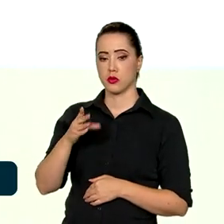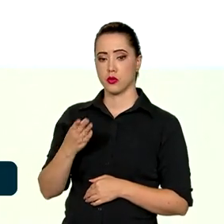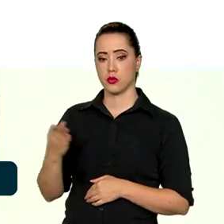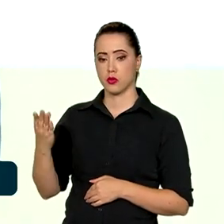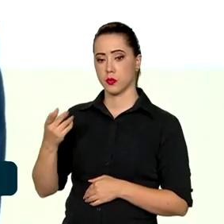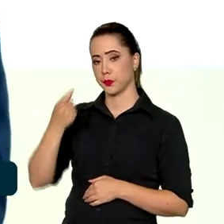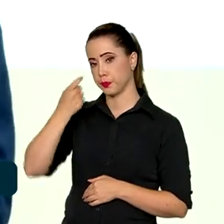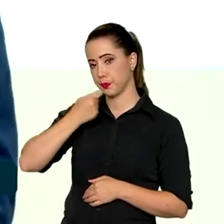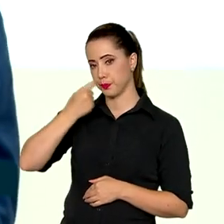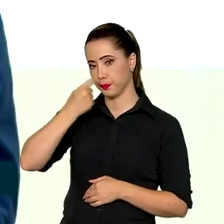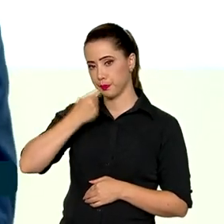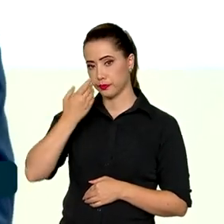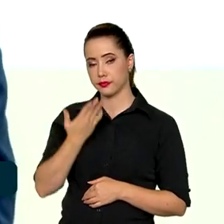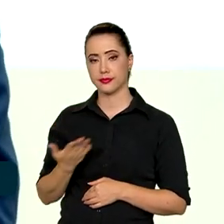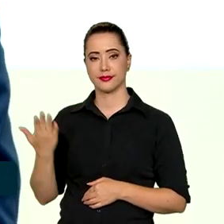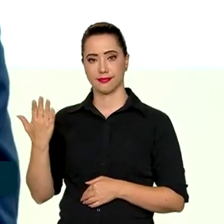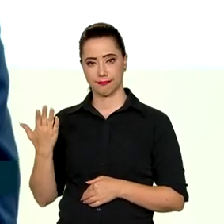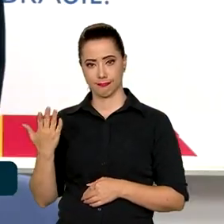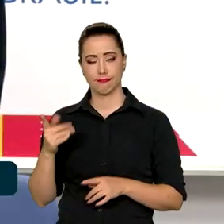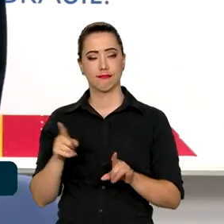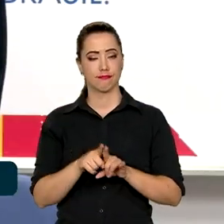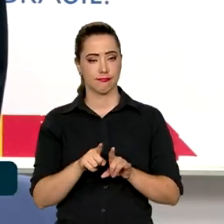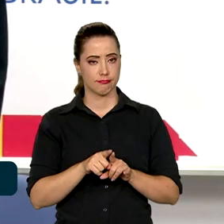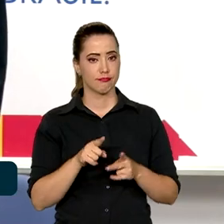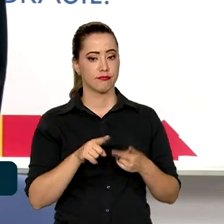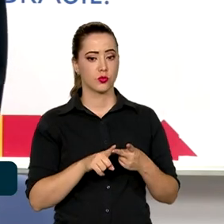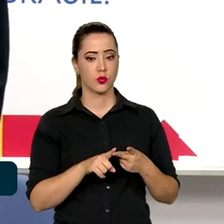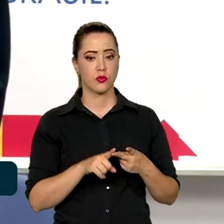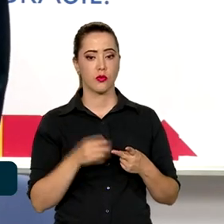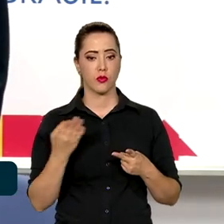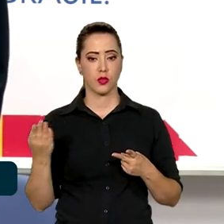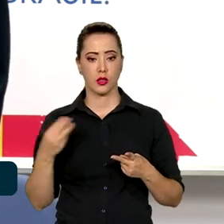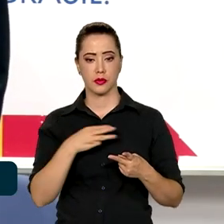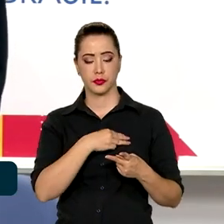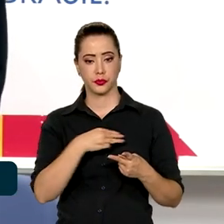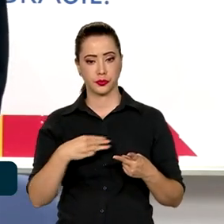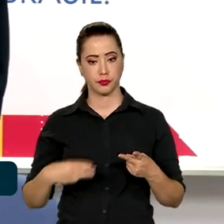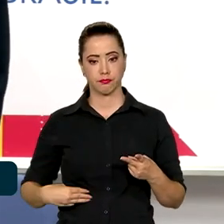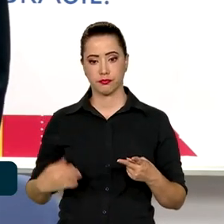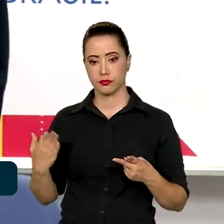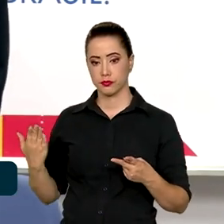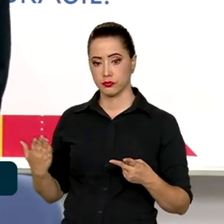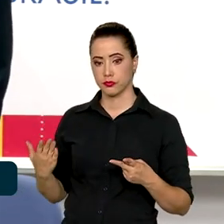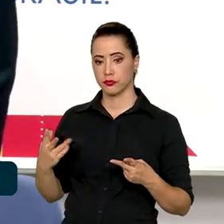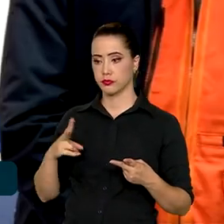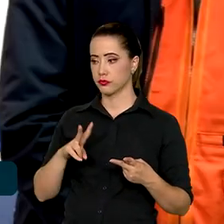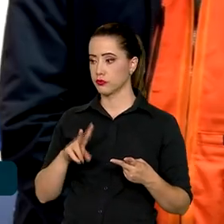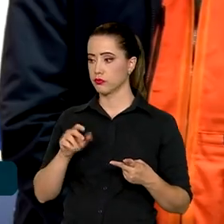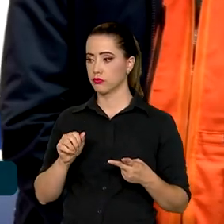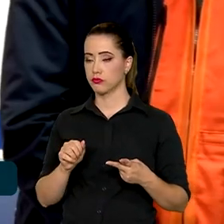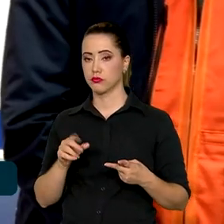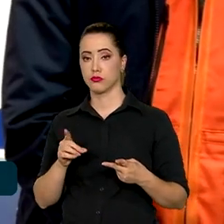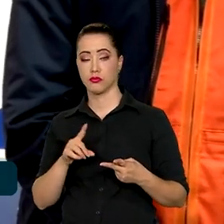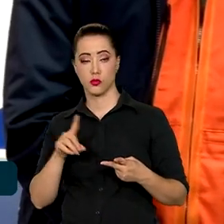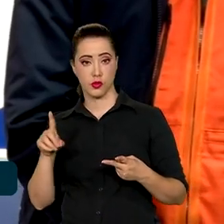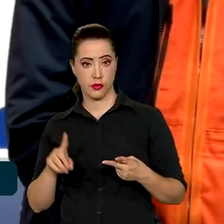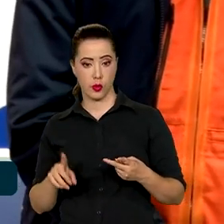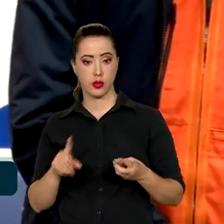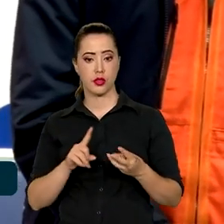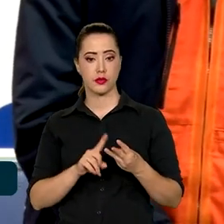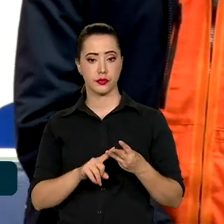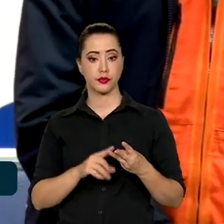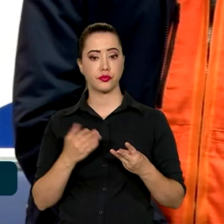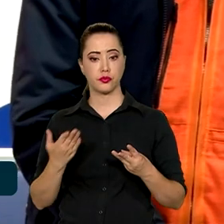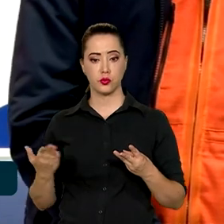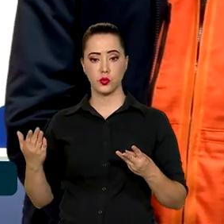Agricultura Familiar, Paulo Teixeira, da Integração e do Desenvolvimento Regional, Valdez Gós, e do Desenvolvimento